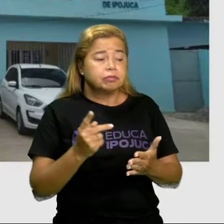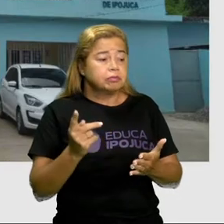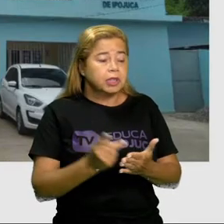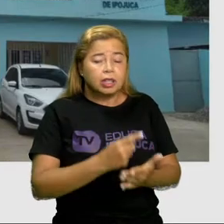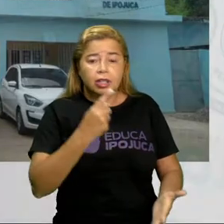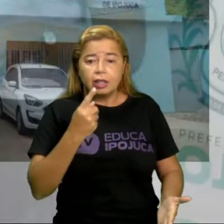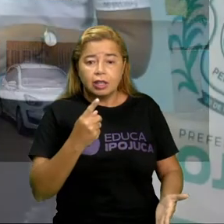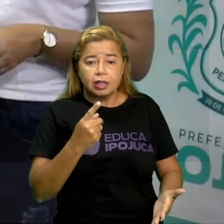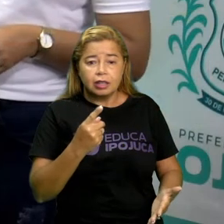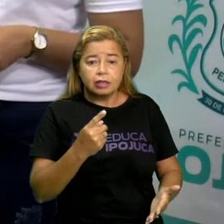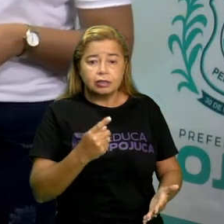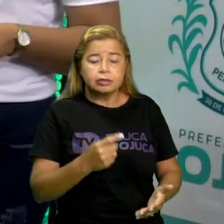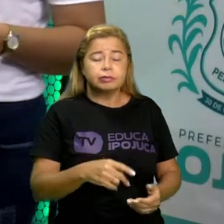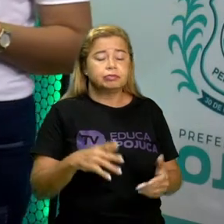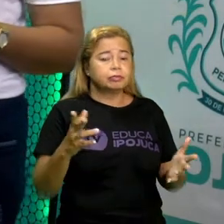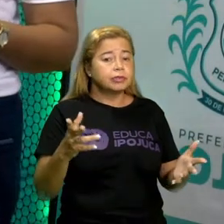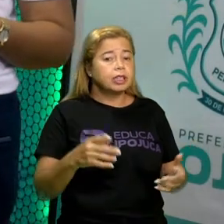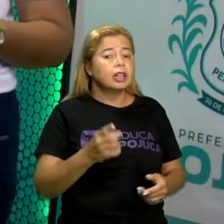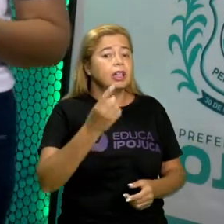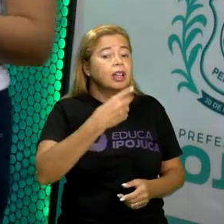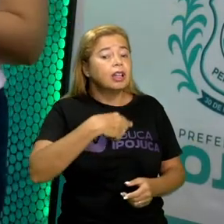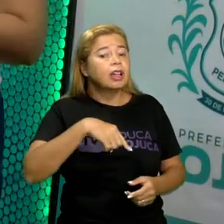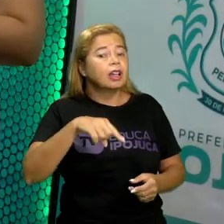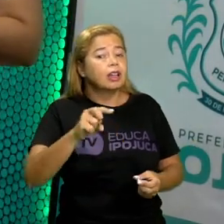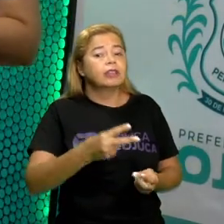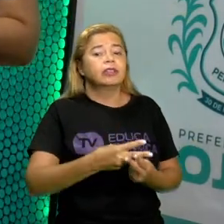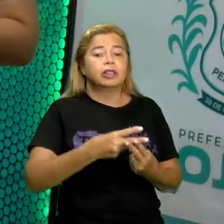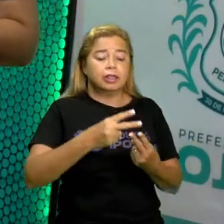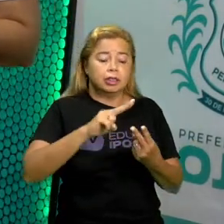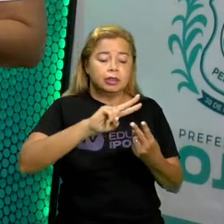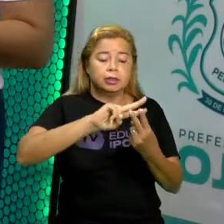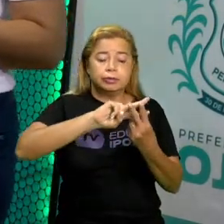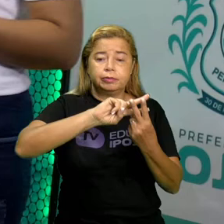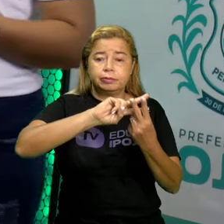delegado pode ir lá e deixar ele lá preso até levar para outro local.